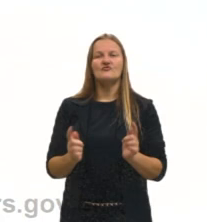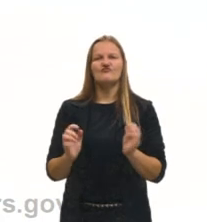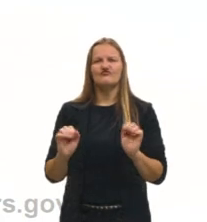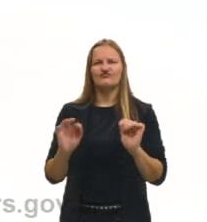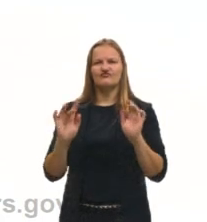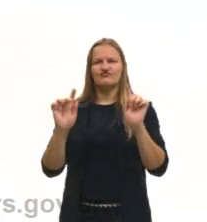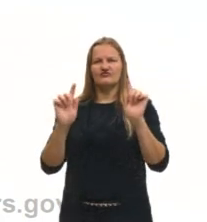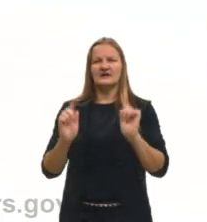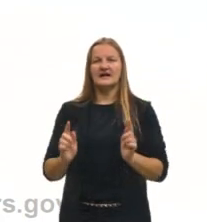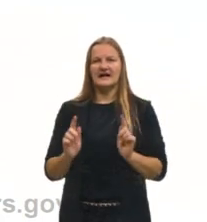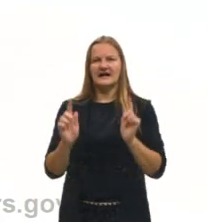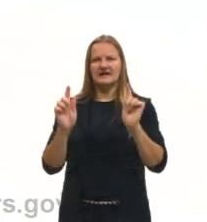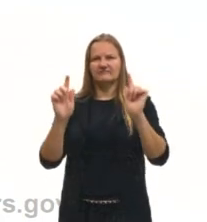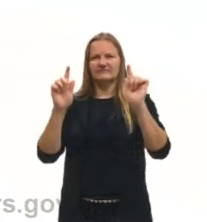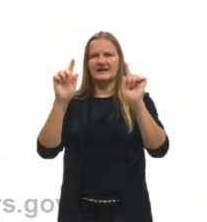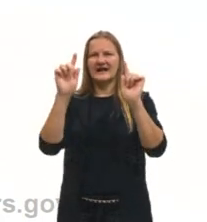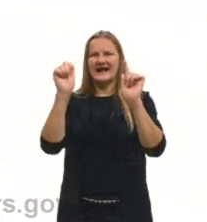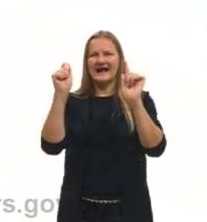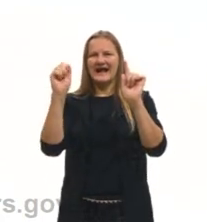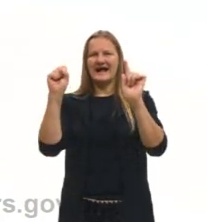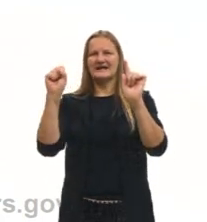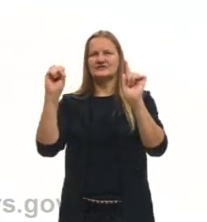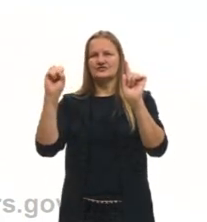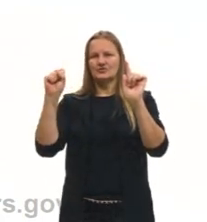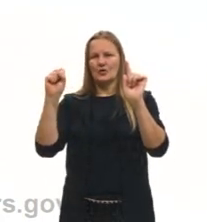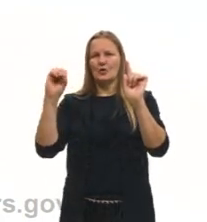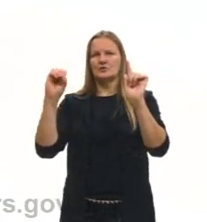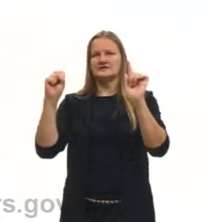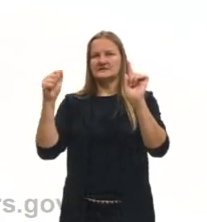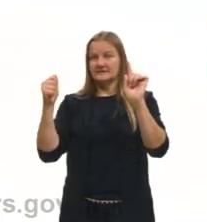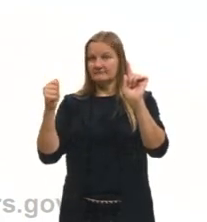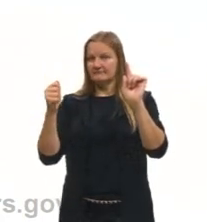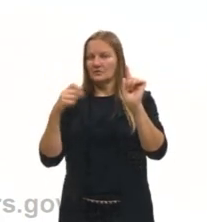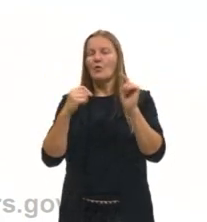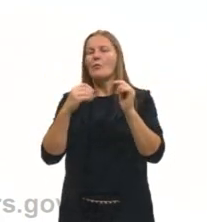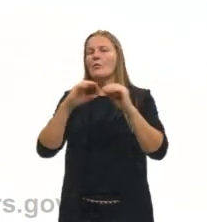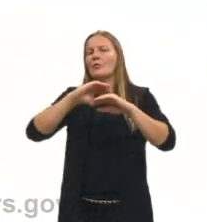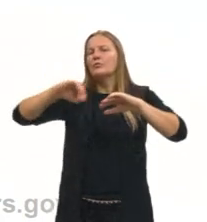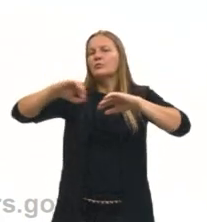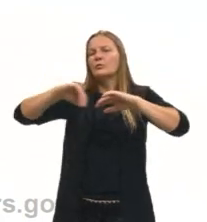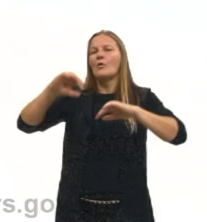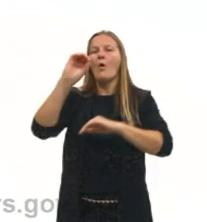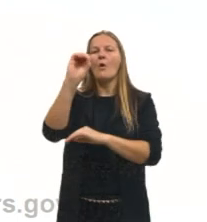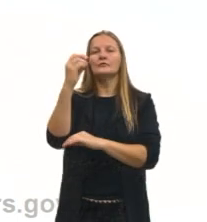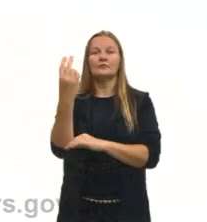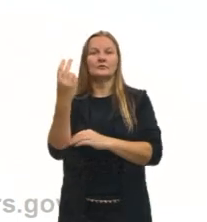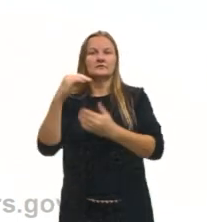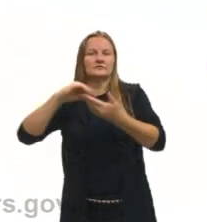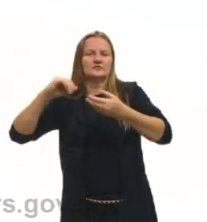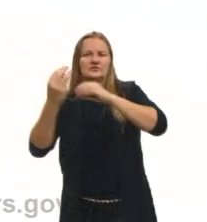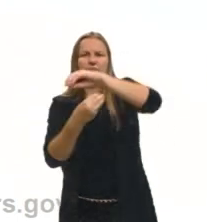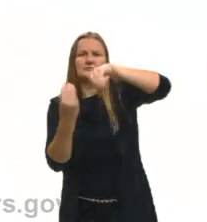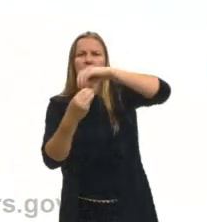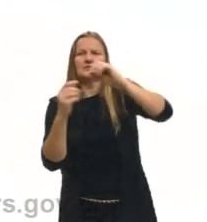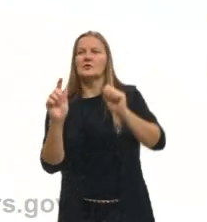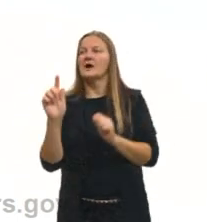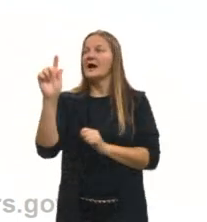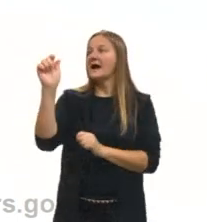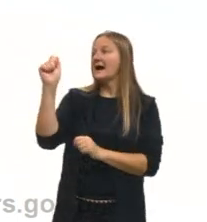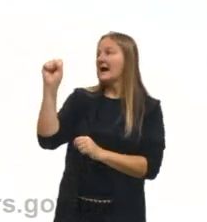tenho uma mistura gasosa como o ar atmosférico, como que eu removo o oxigênio do meu ar atmosférico? Se tudo está misturado, ele é tudo gás.